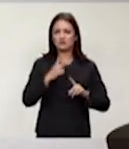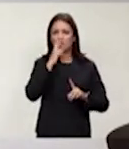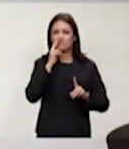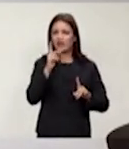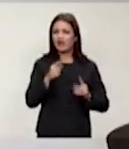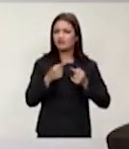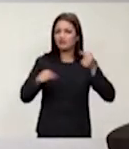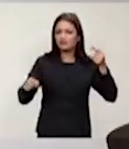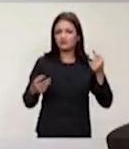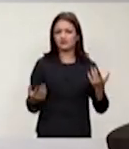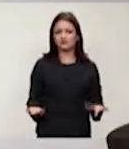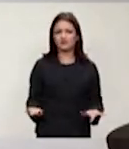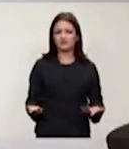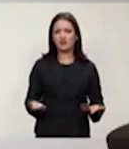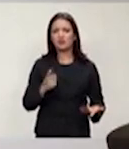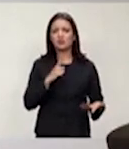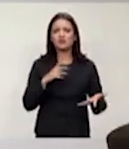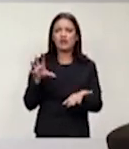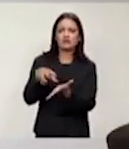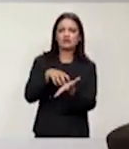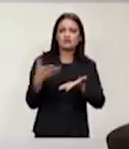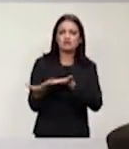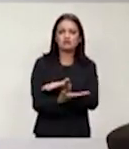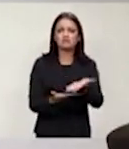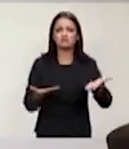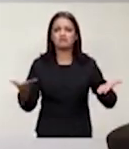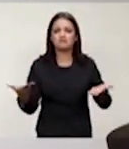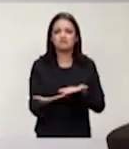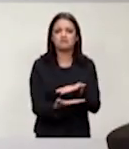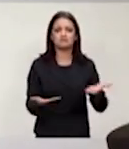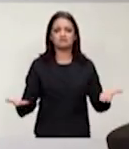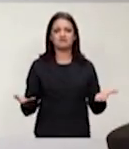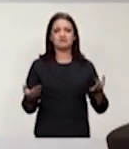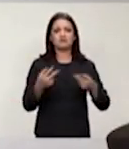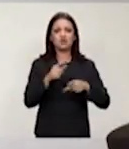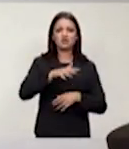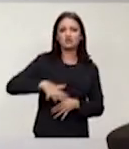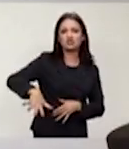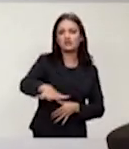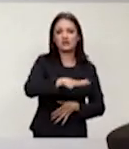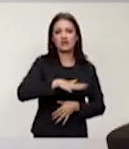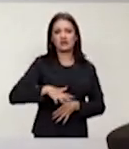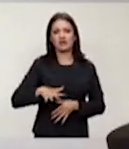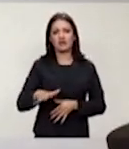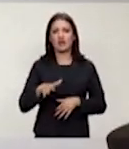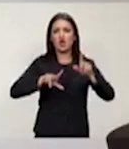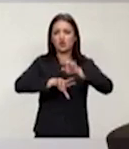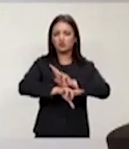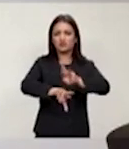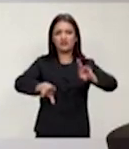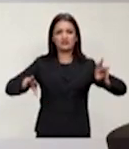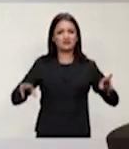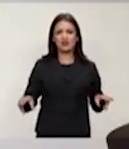de interseccionalidade, de intersetorialidade, de desenho universal, de diversidade.